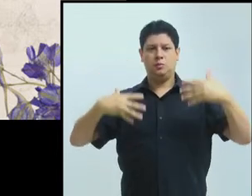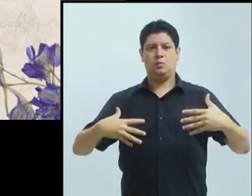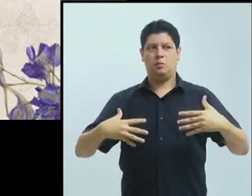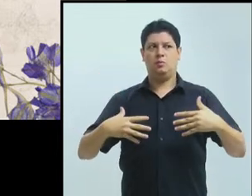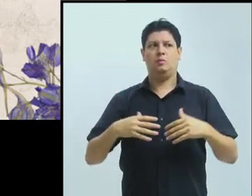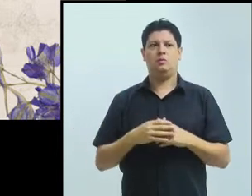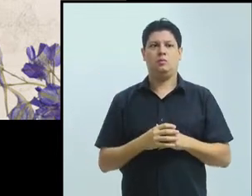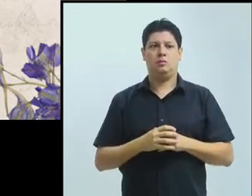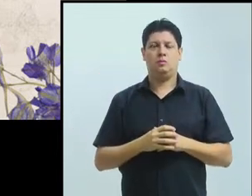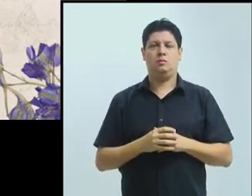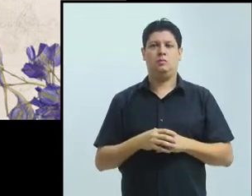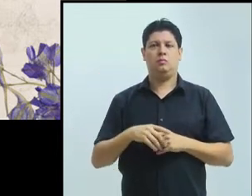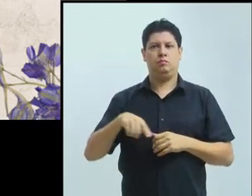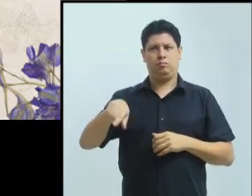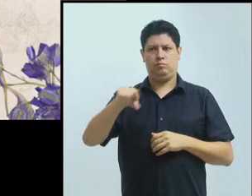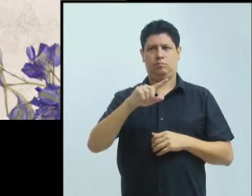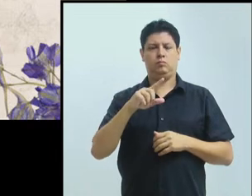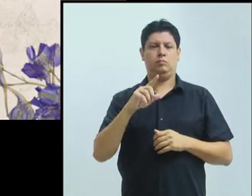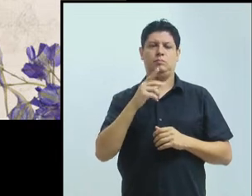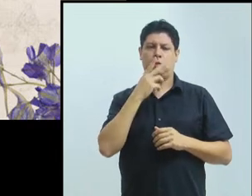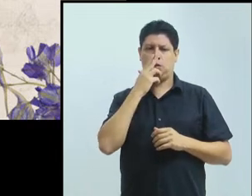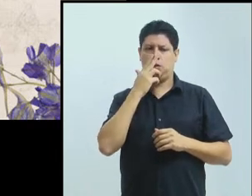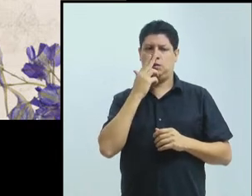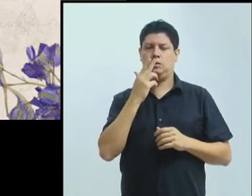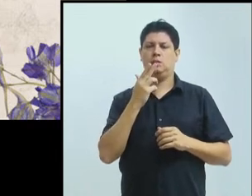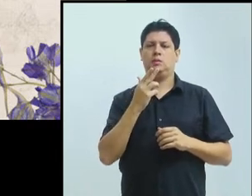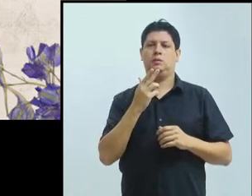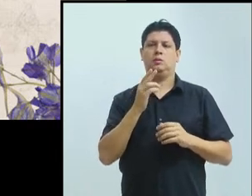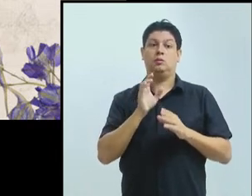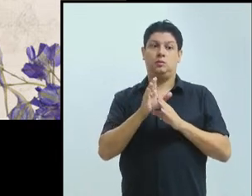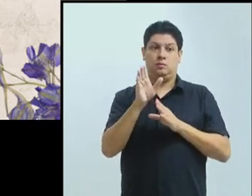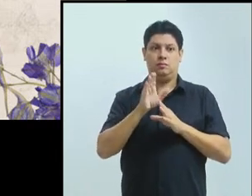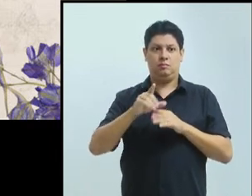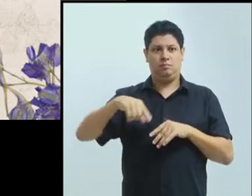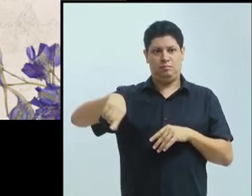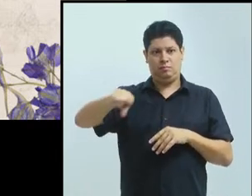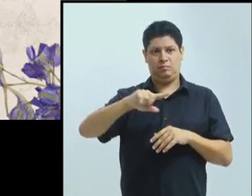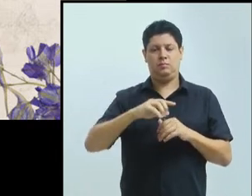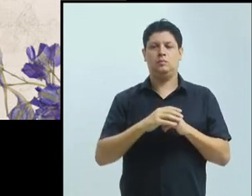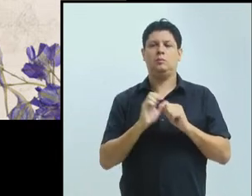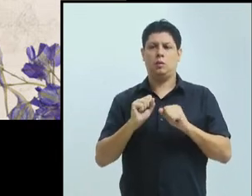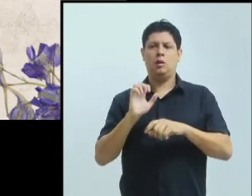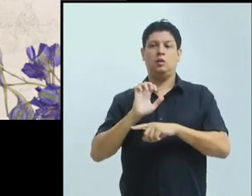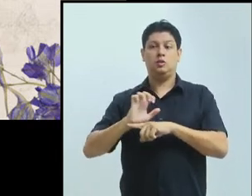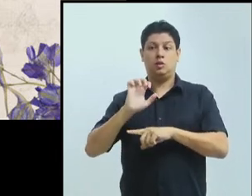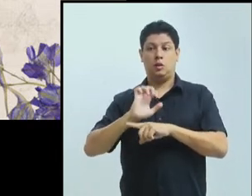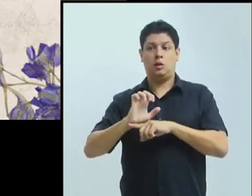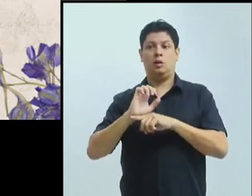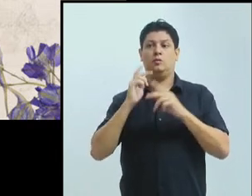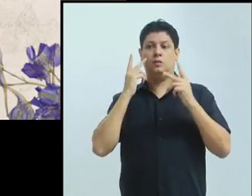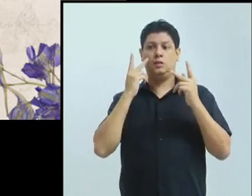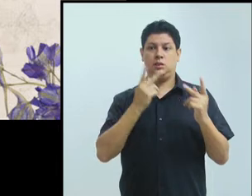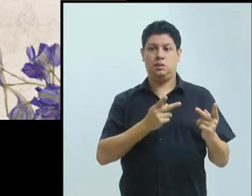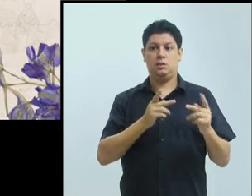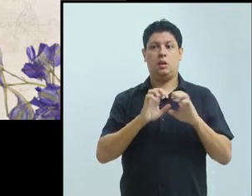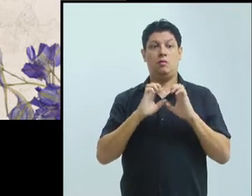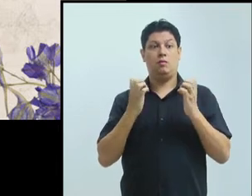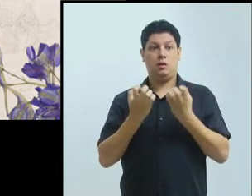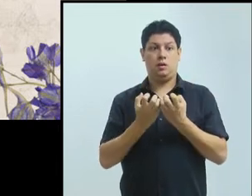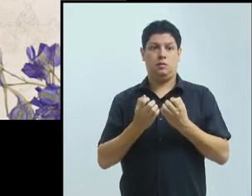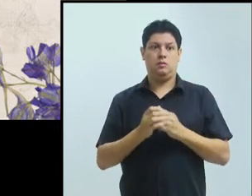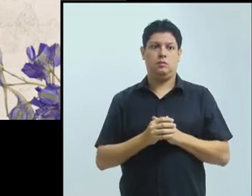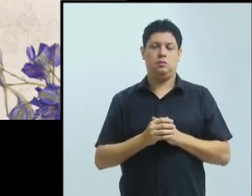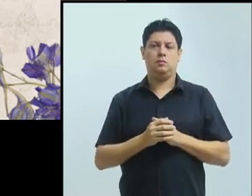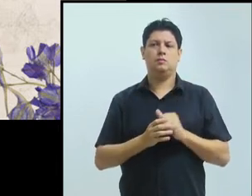de vocês em estágio, treinamento, visitas, reuniões de pesquisa, eventos. Por exemplo, vai ter um evento agora